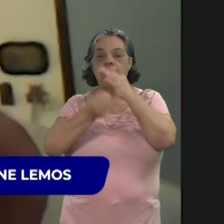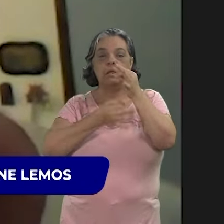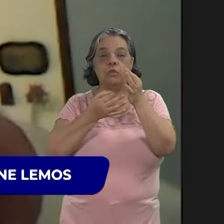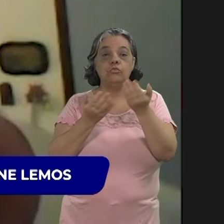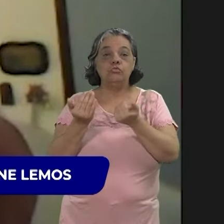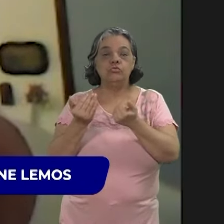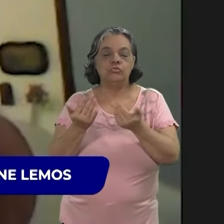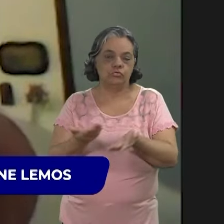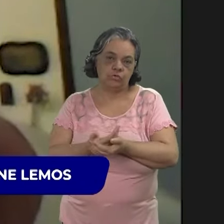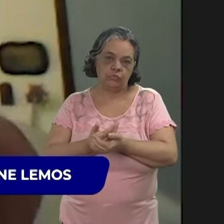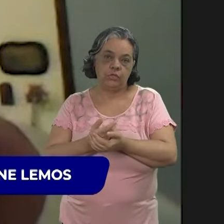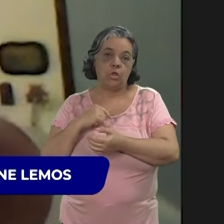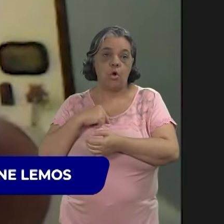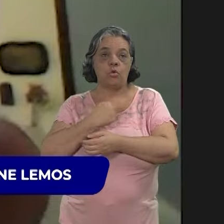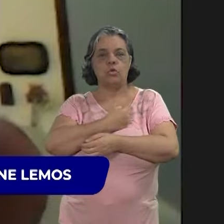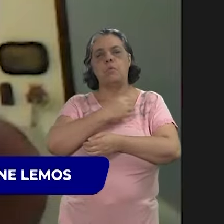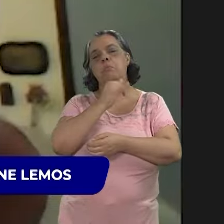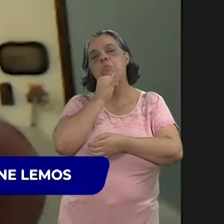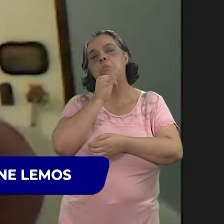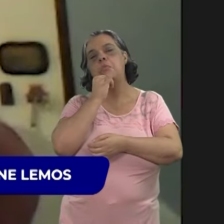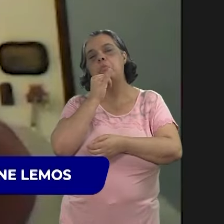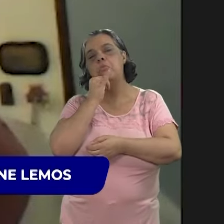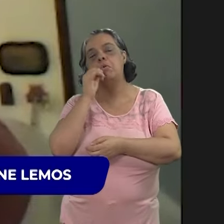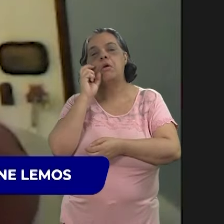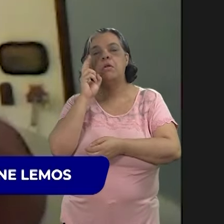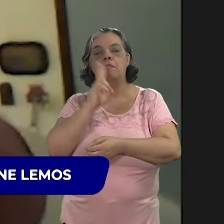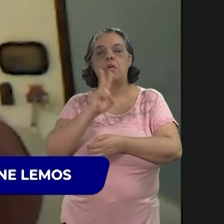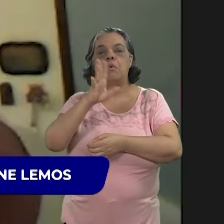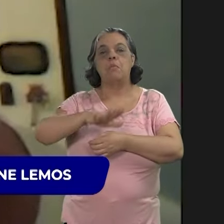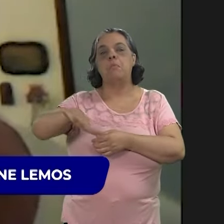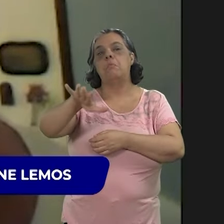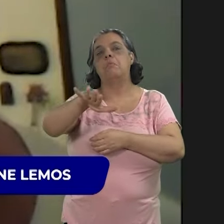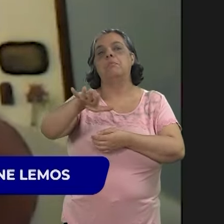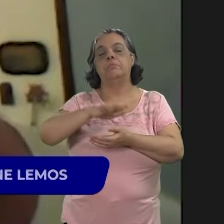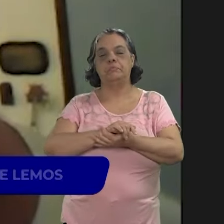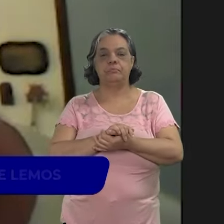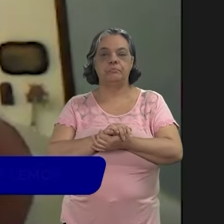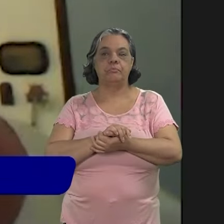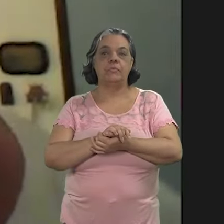nos jovens. Então, a gente está vendo, por exemplo, essa questão do meio ambiente,